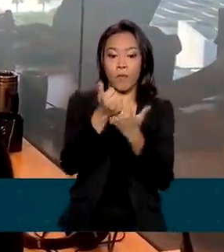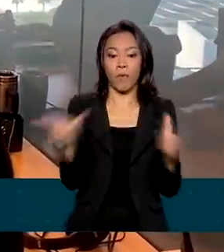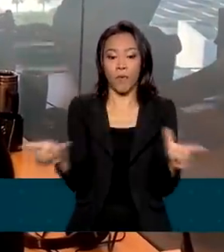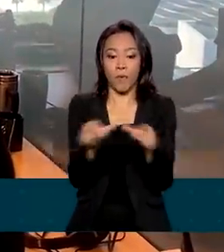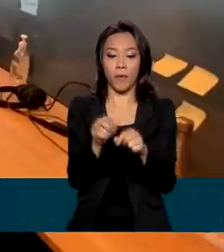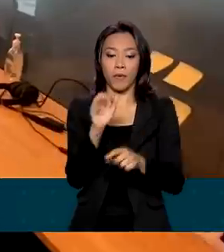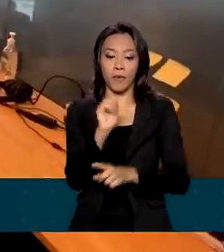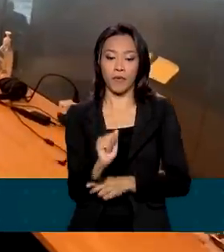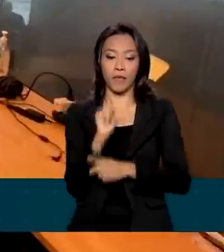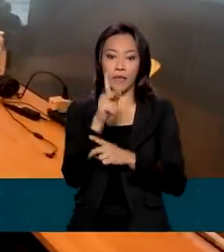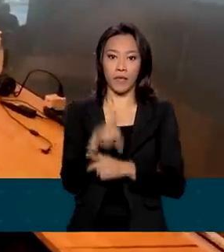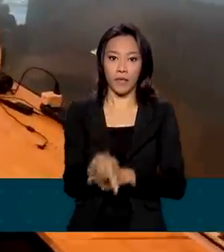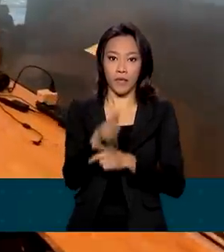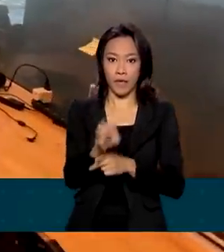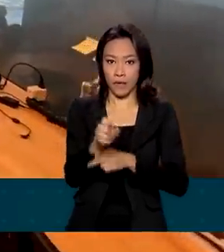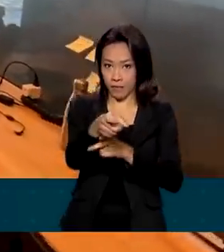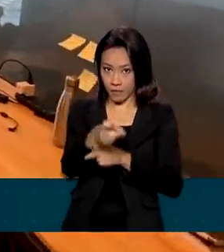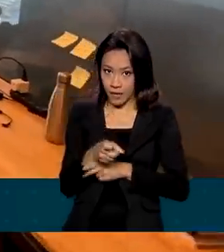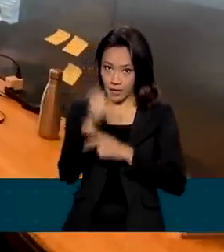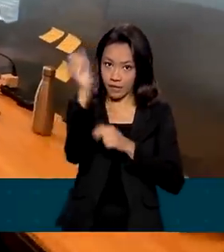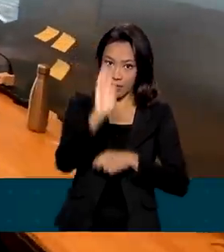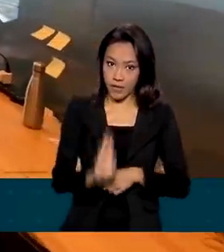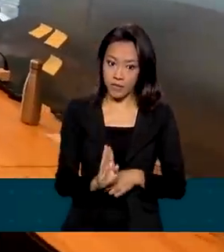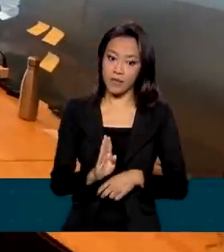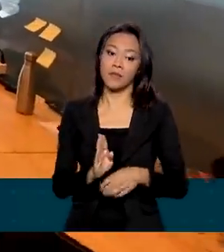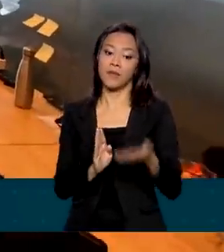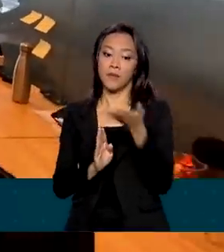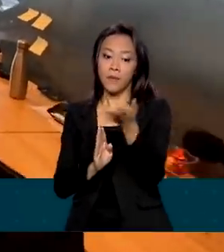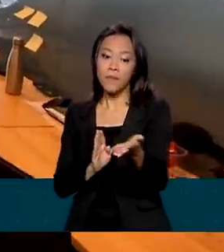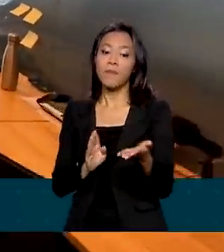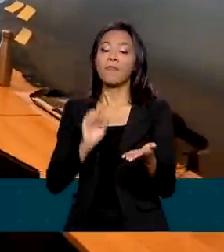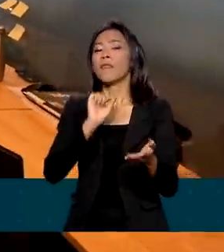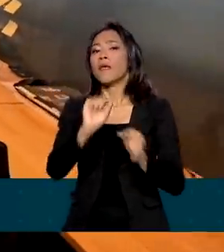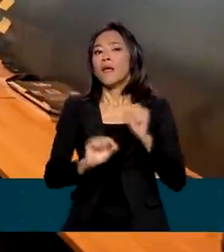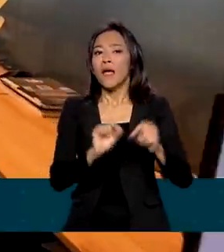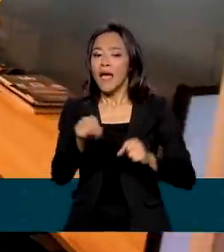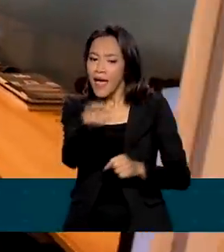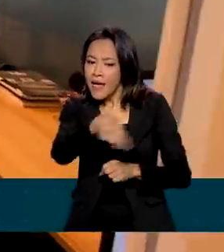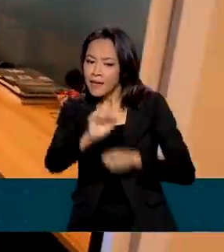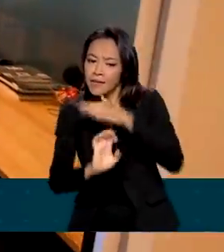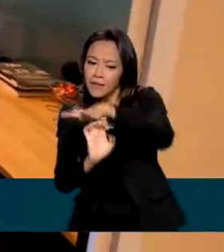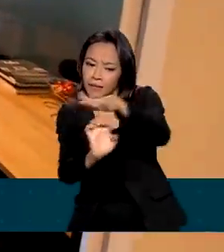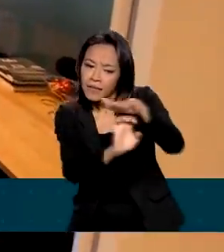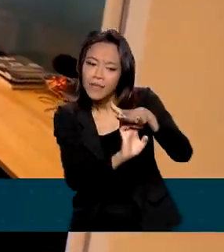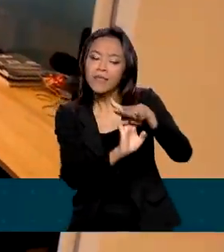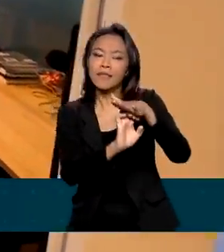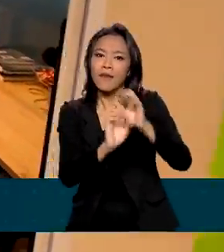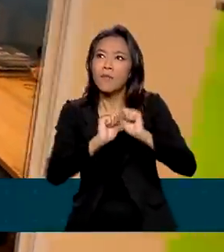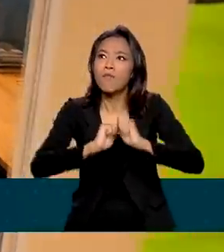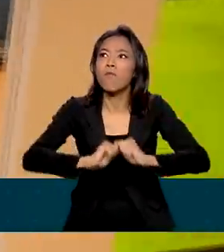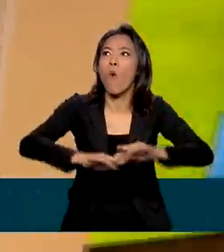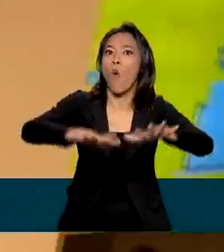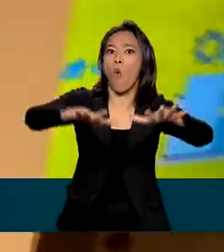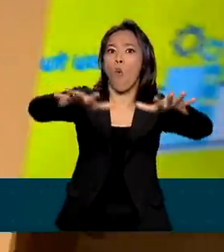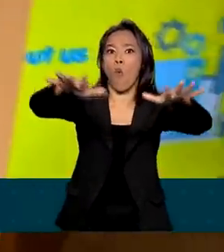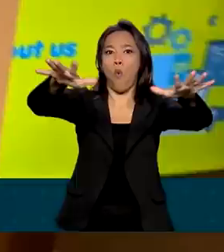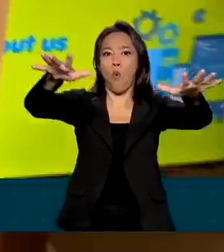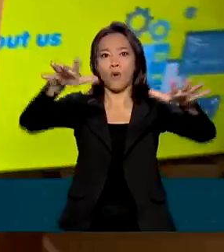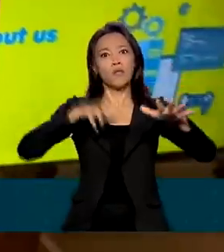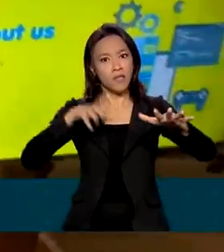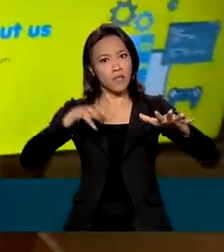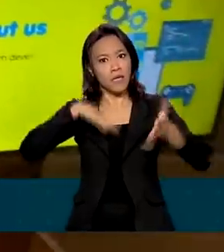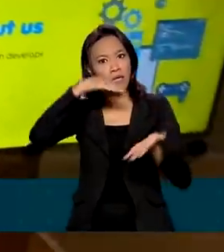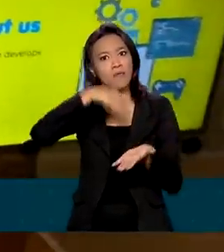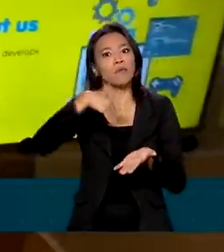a Agência Brasileira de Promoção de Exportações e Investimentos, a startup expandiu seus negócios e hoje tem escritórios